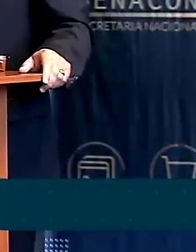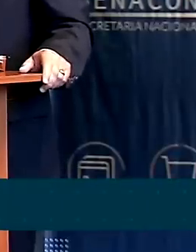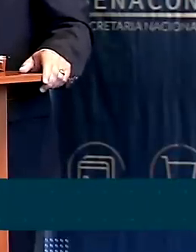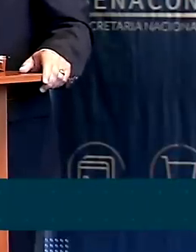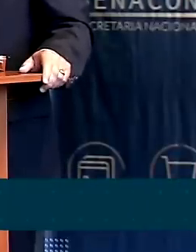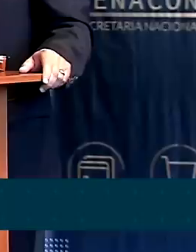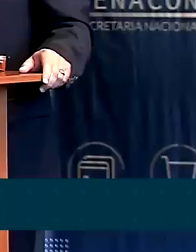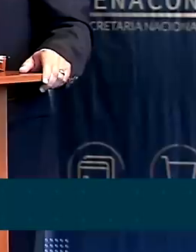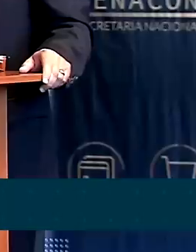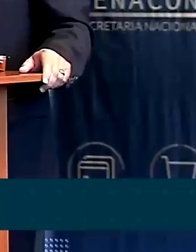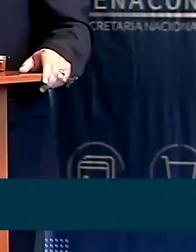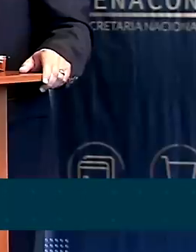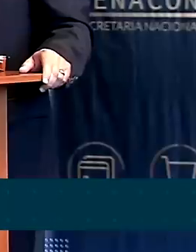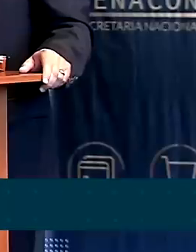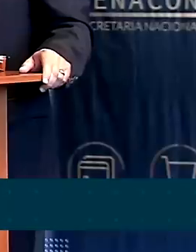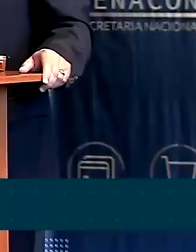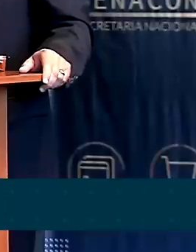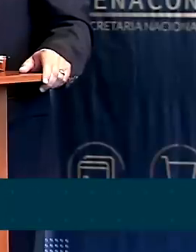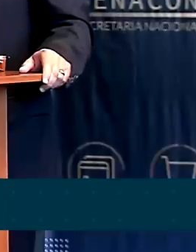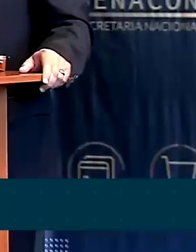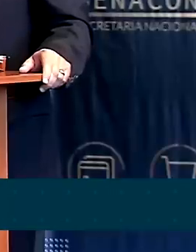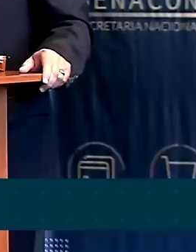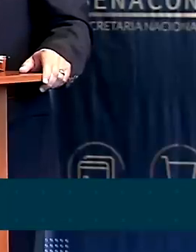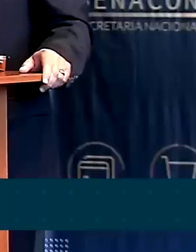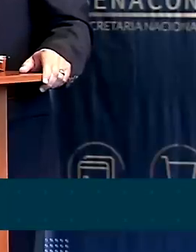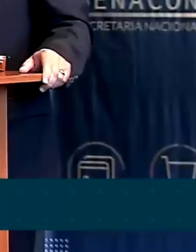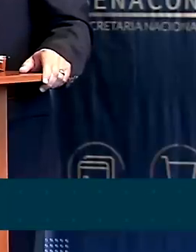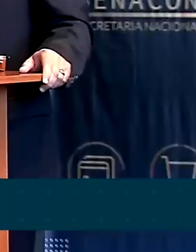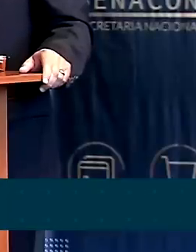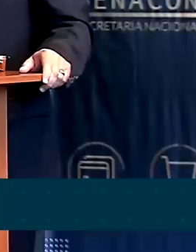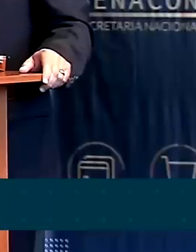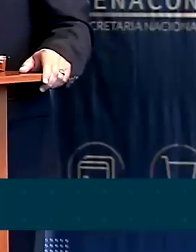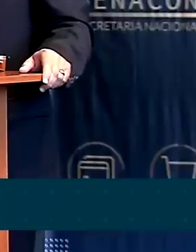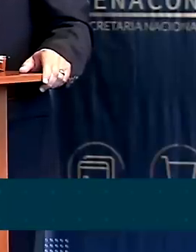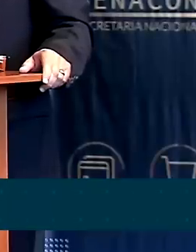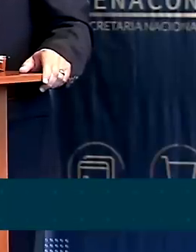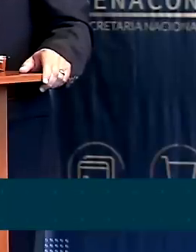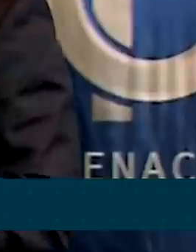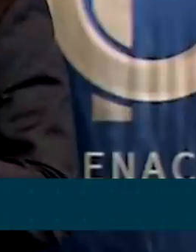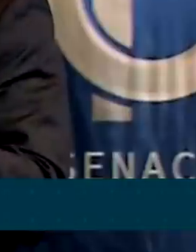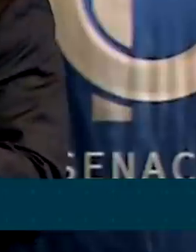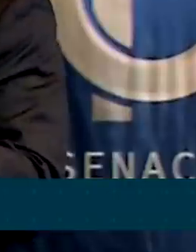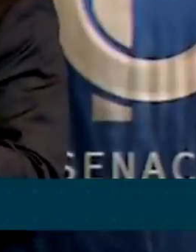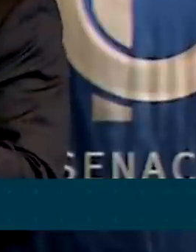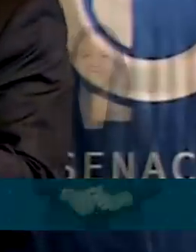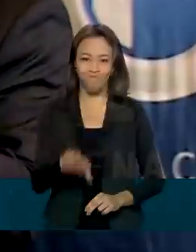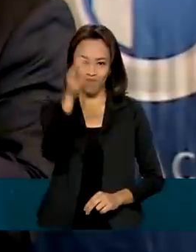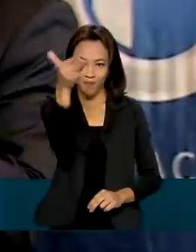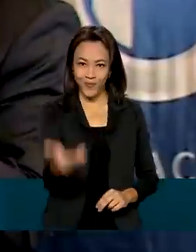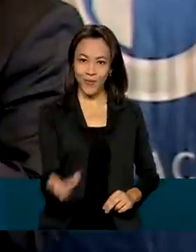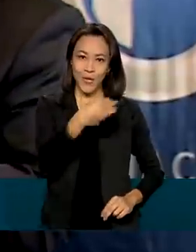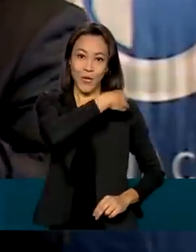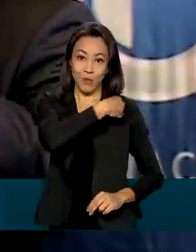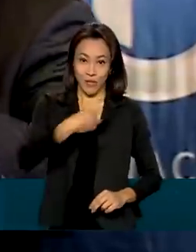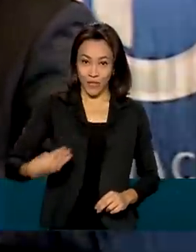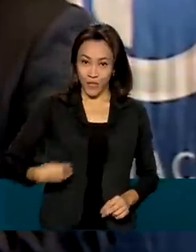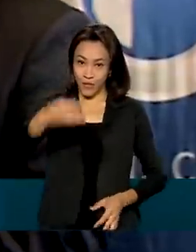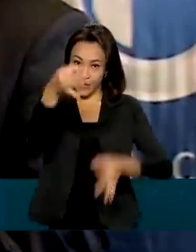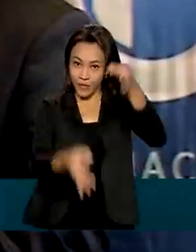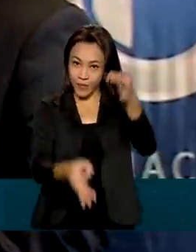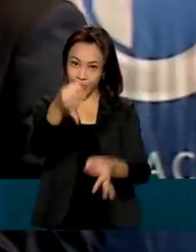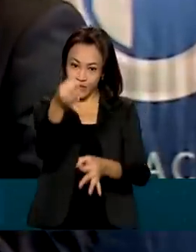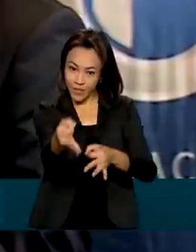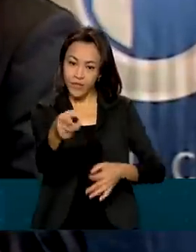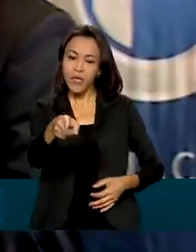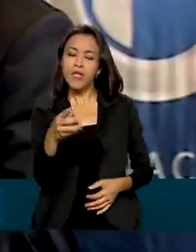rodovias federais e estaduais e aquelas concedidas à iniciativa privada. O Ministro da Justiça e Segurança Pública